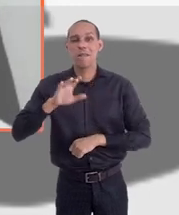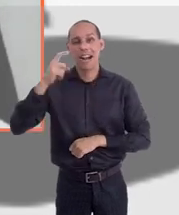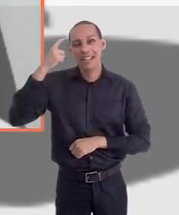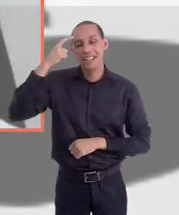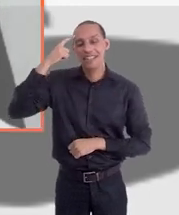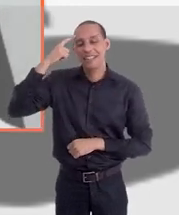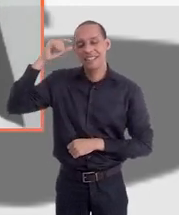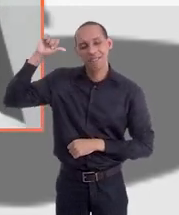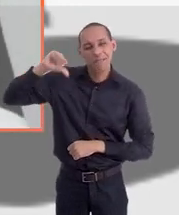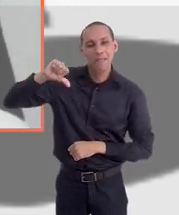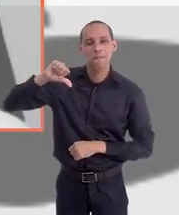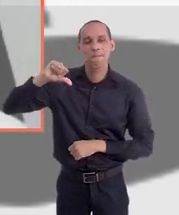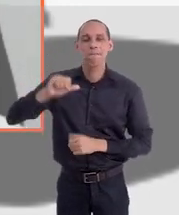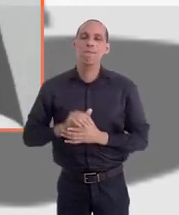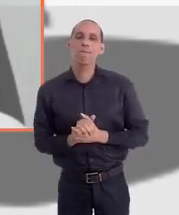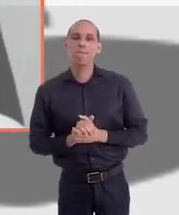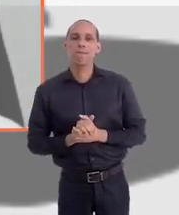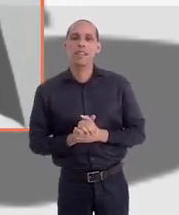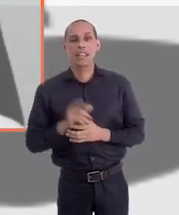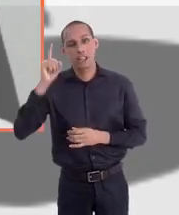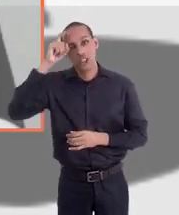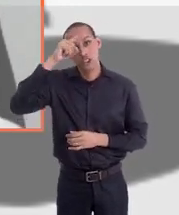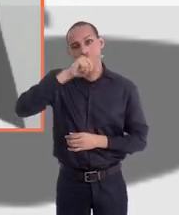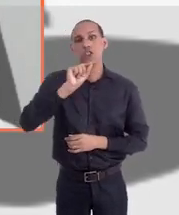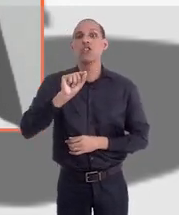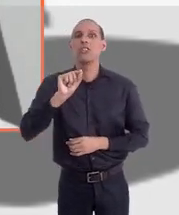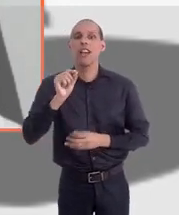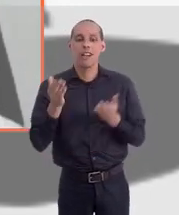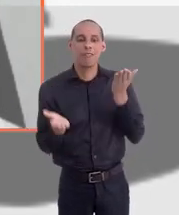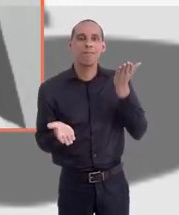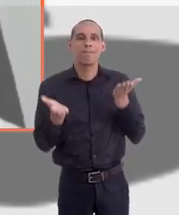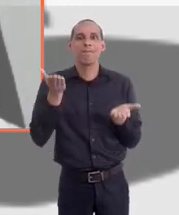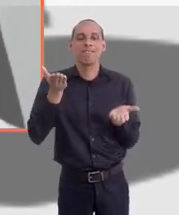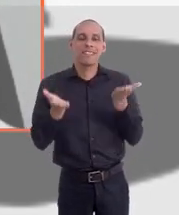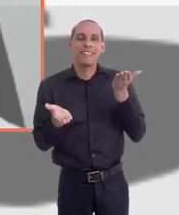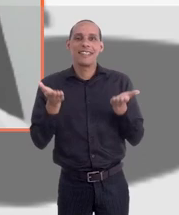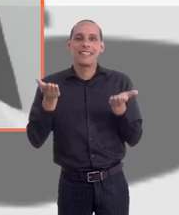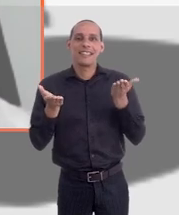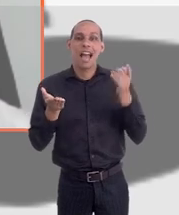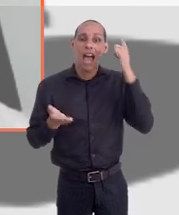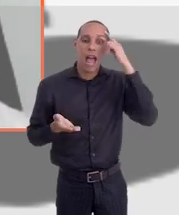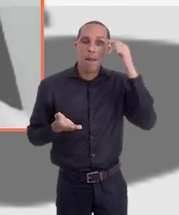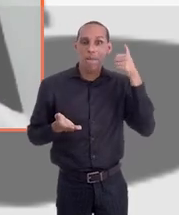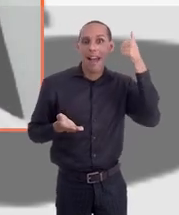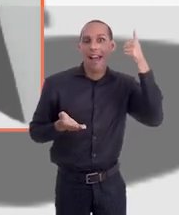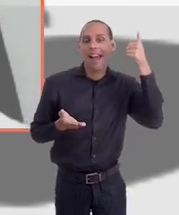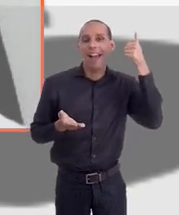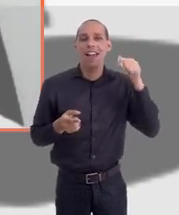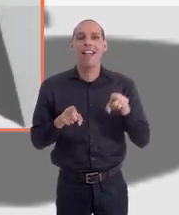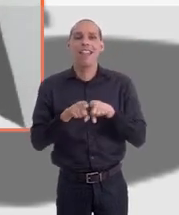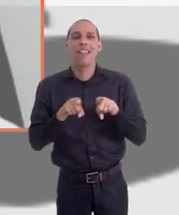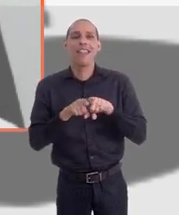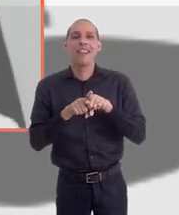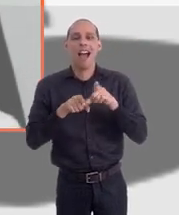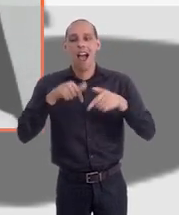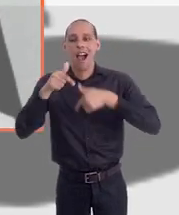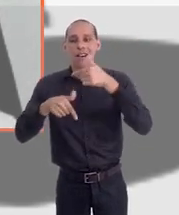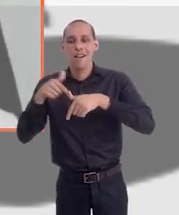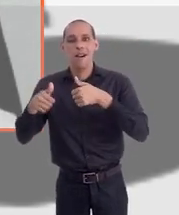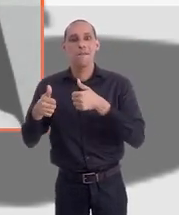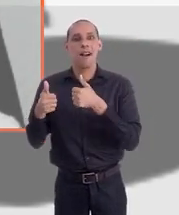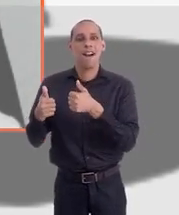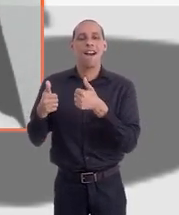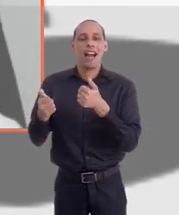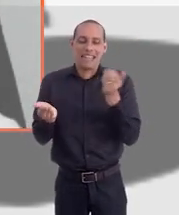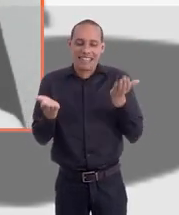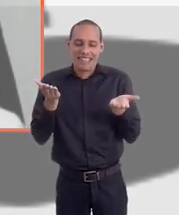psicológico está abalado. E a grande dificuldade é a gente achar o equilíbrio entre manter a mente sã e você continuar desempenhando uma